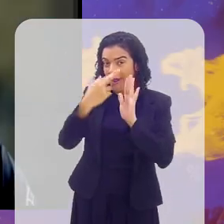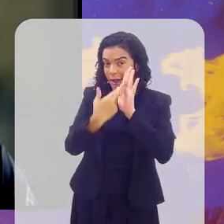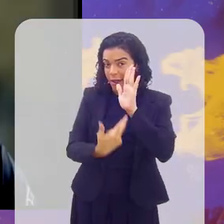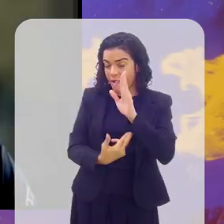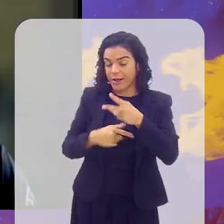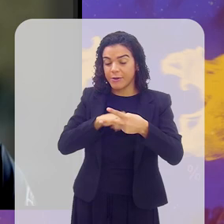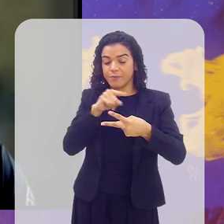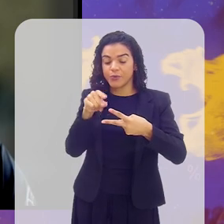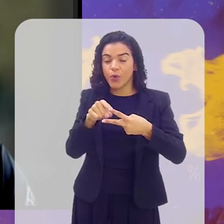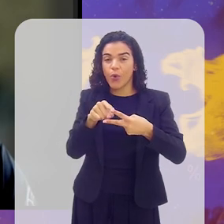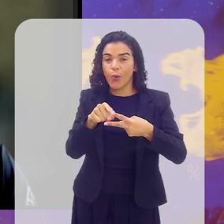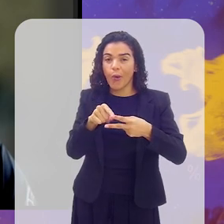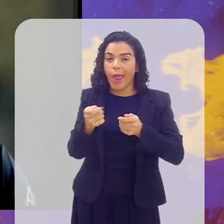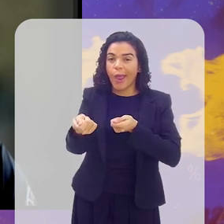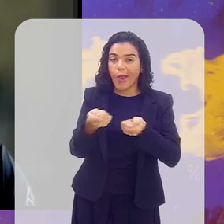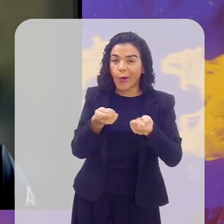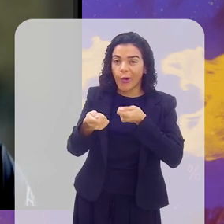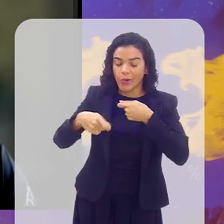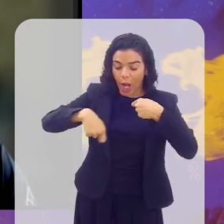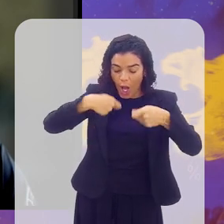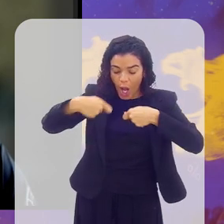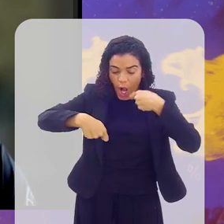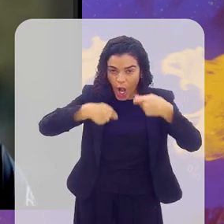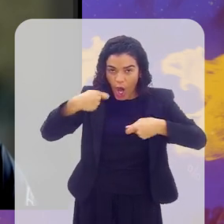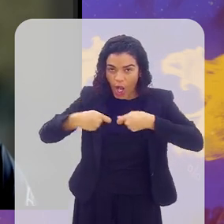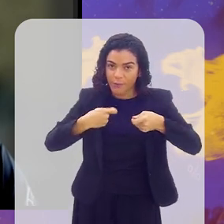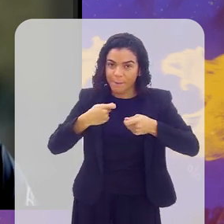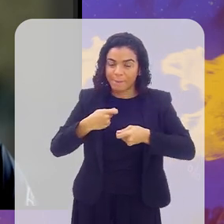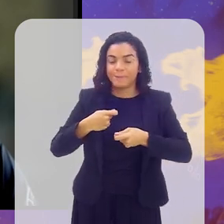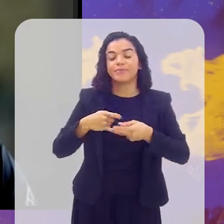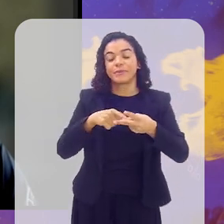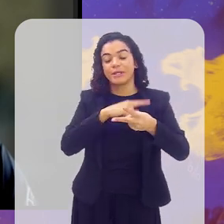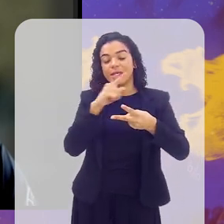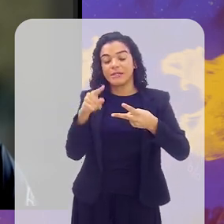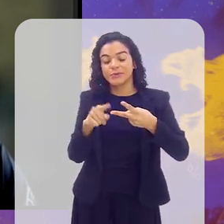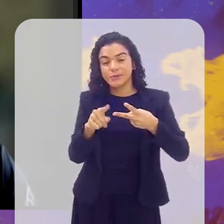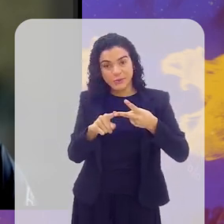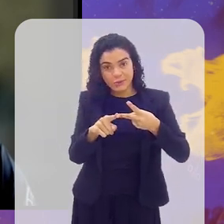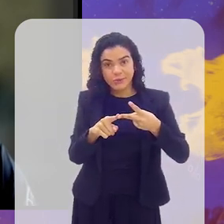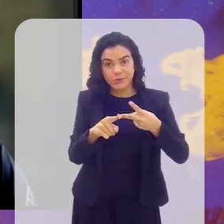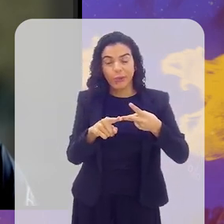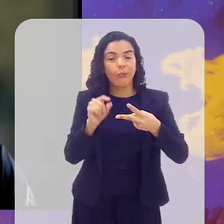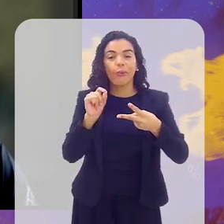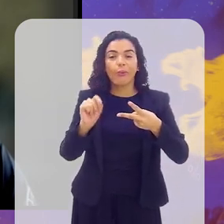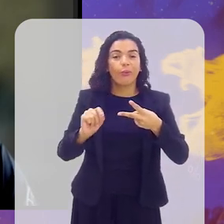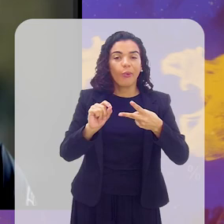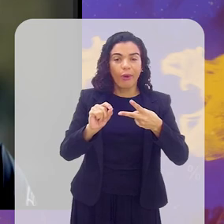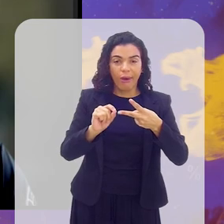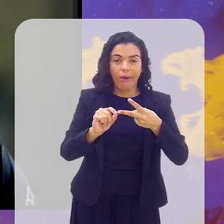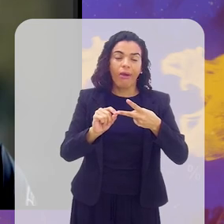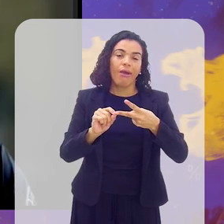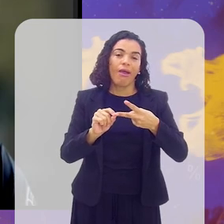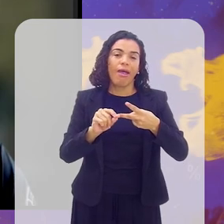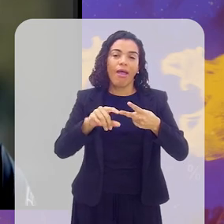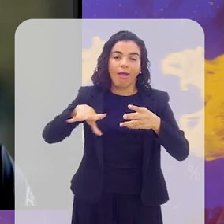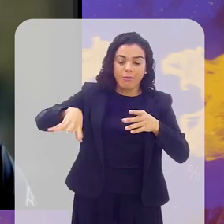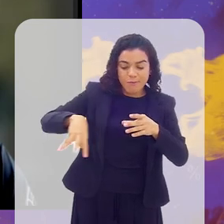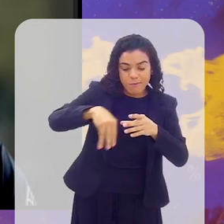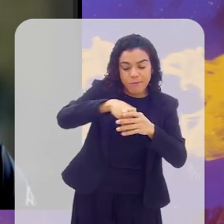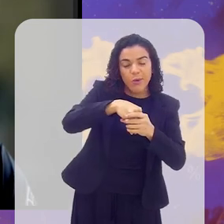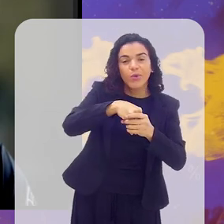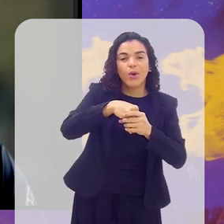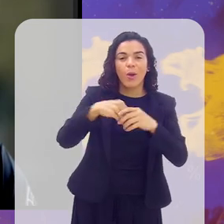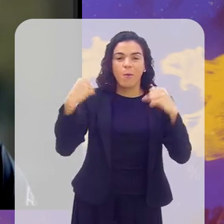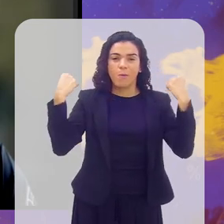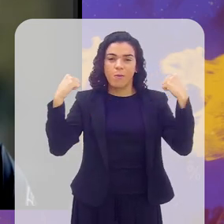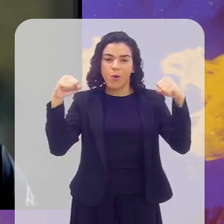Um é controlar a boca, que todos sabem. Mas o segundo é juntar atividade